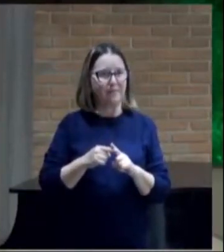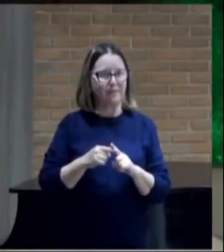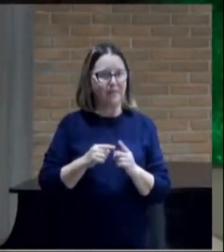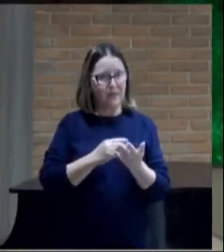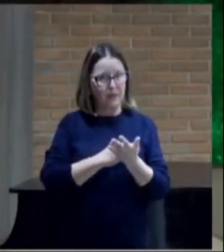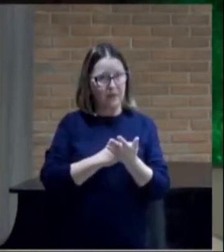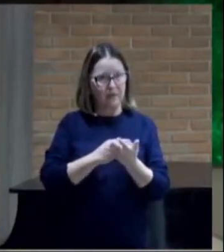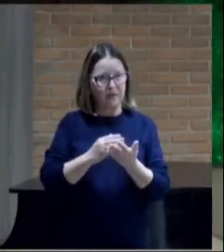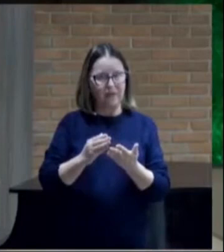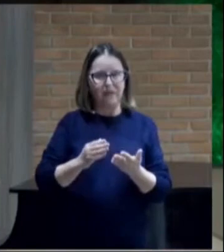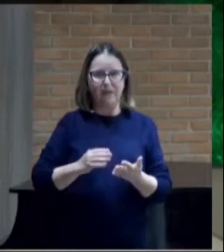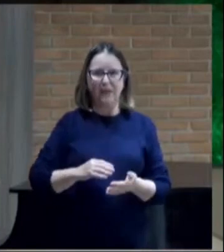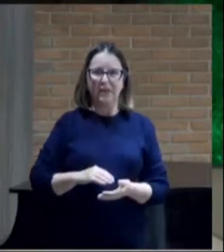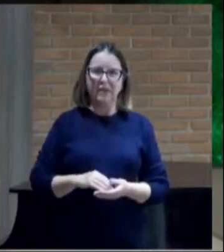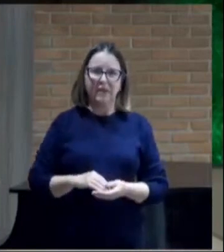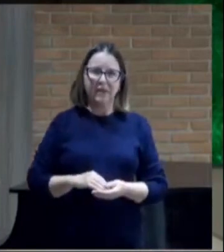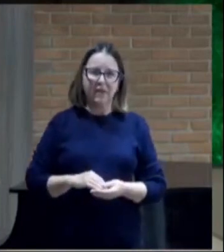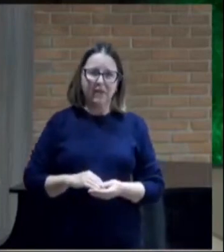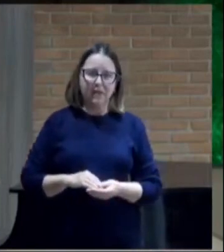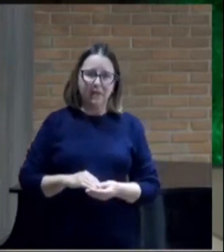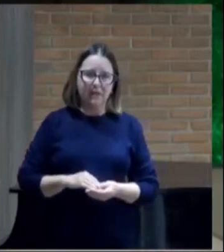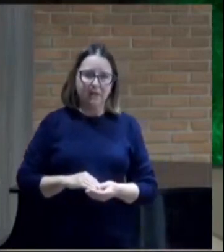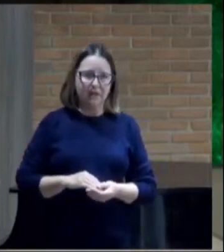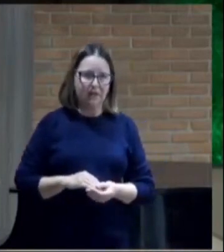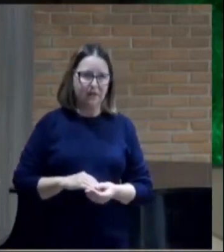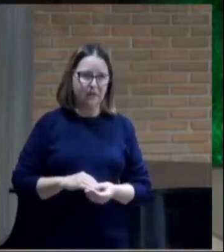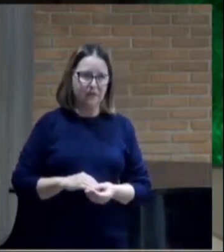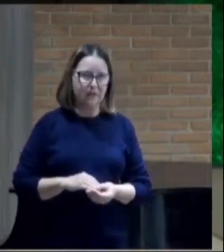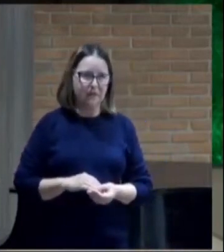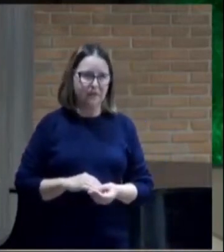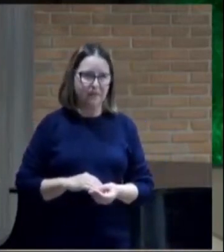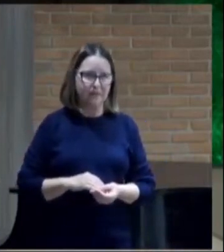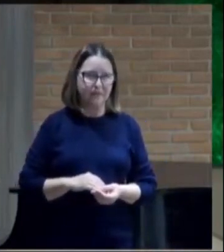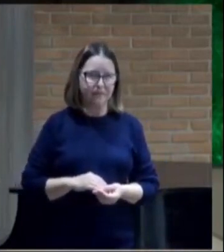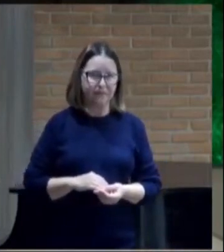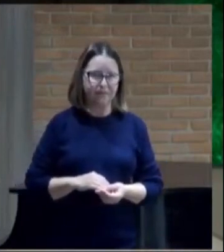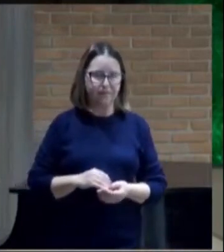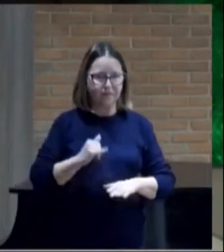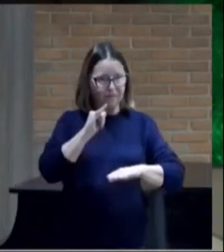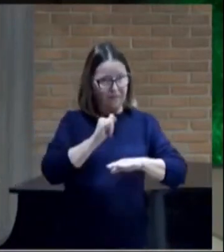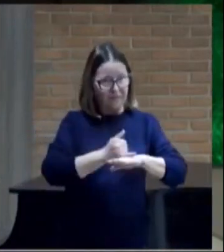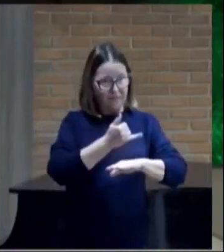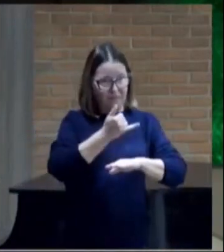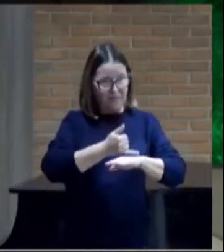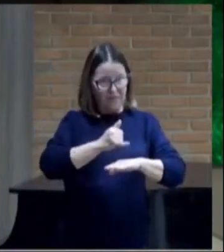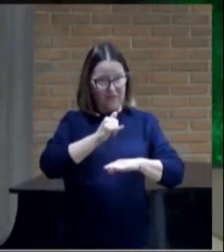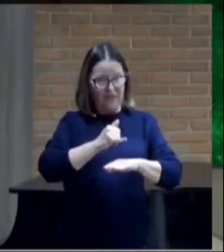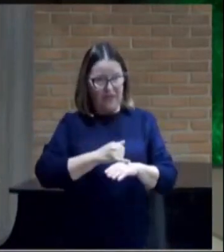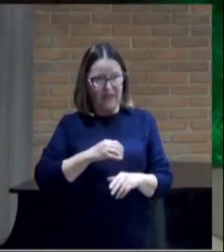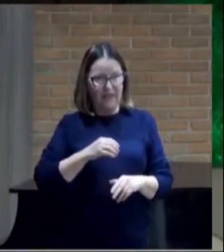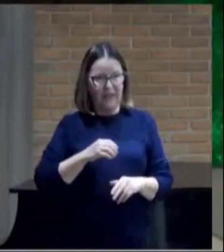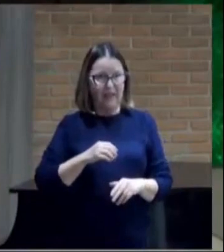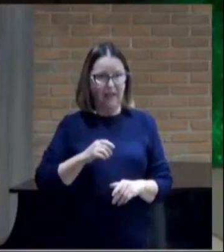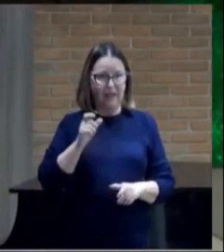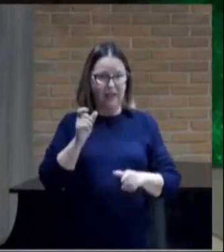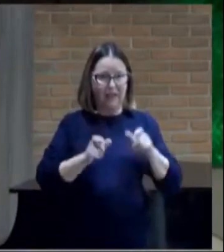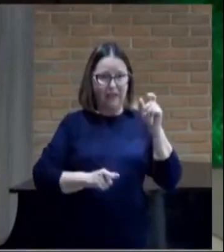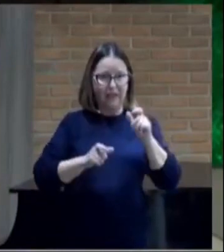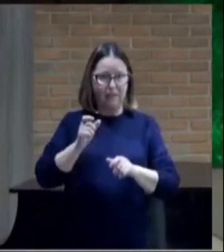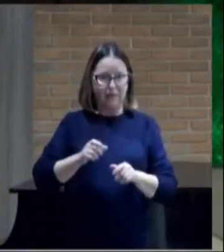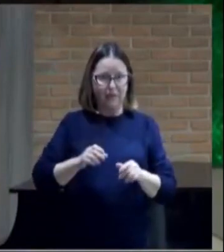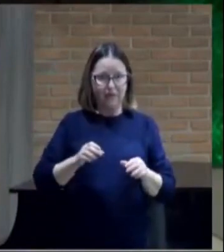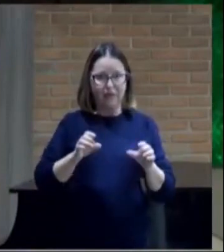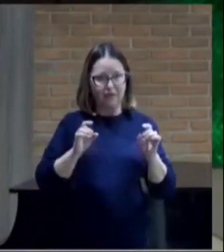início. E ali em Jerusalém. E as pessoas vendiam as suas